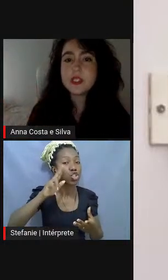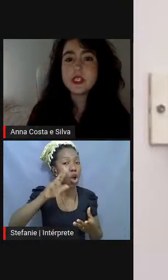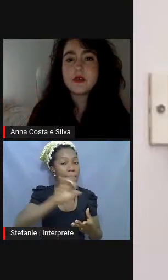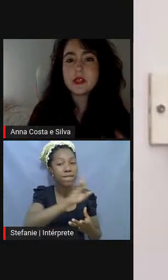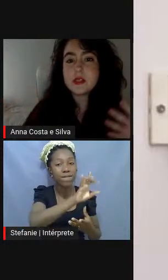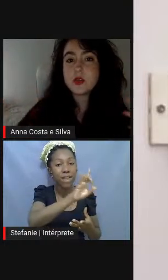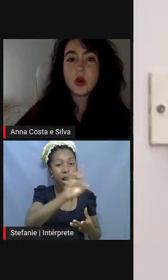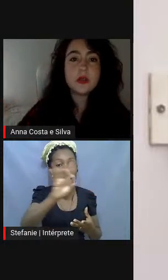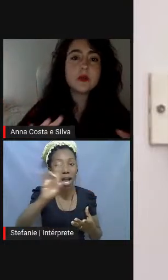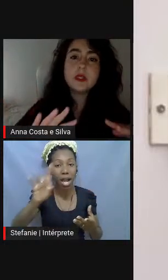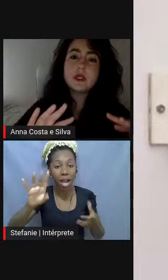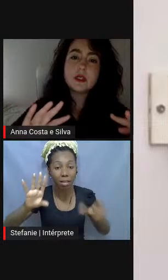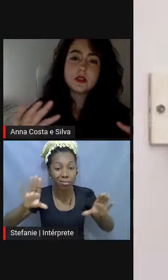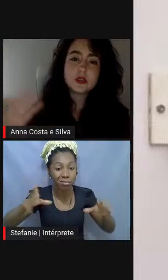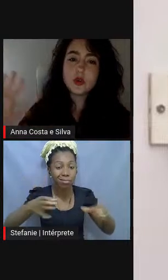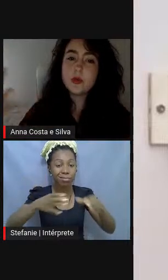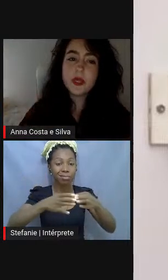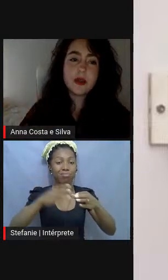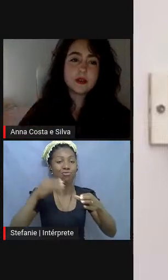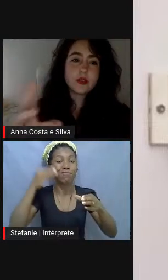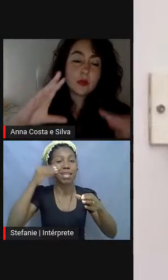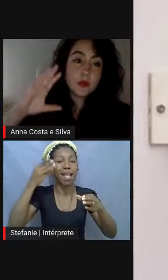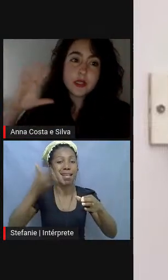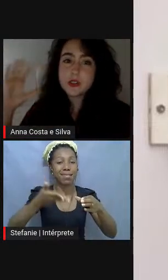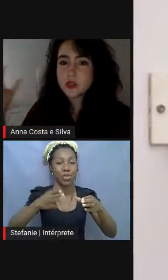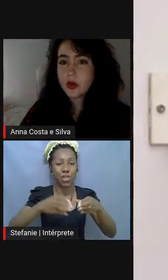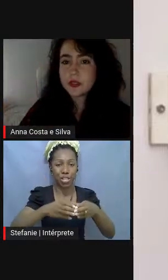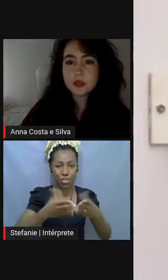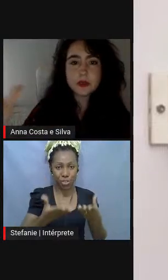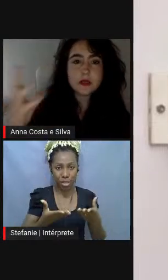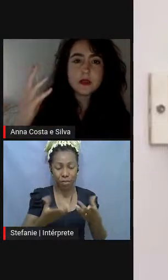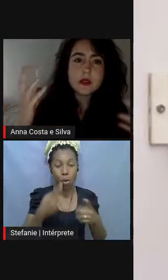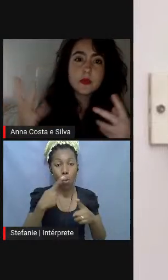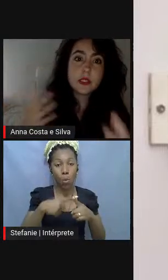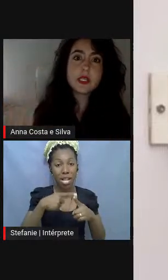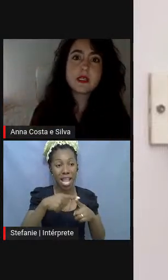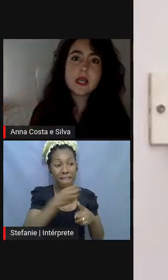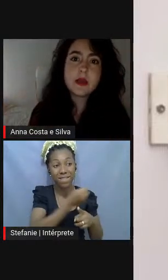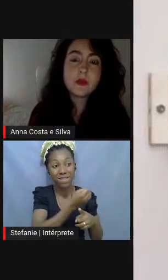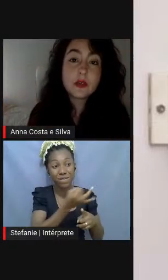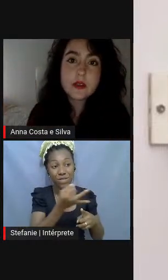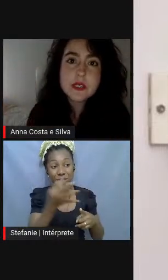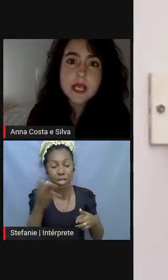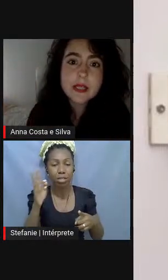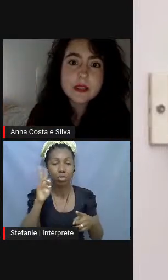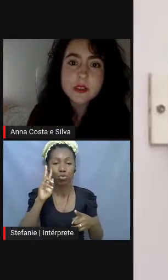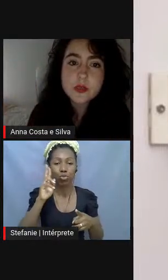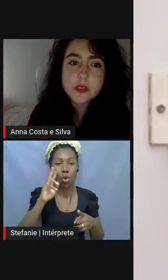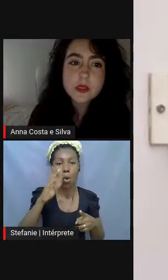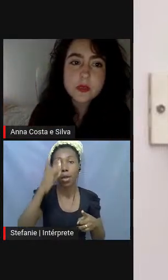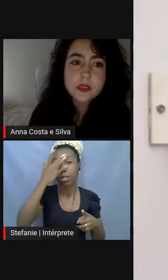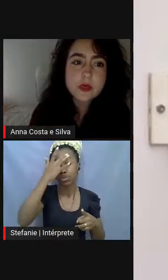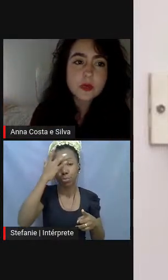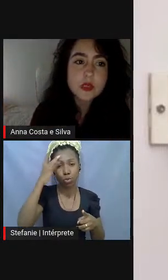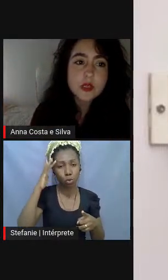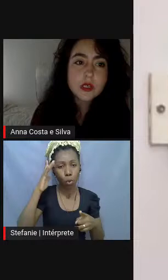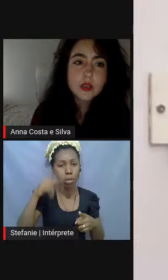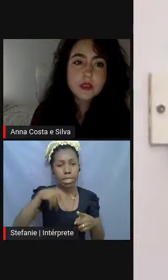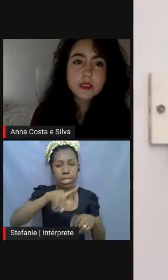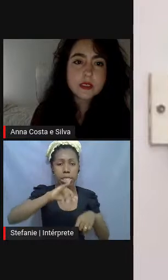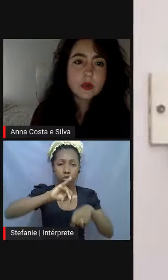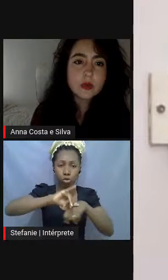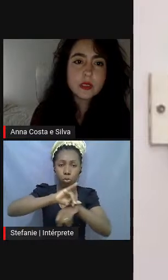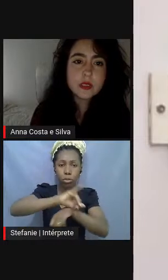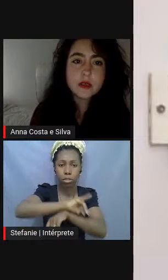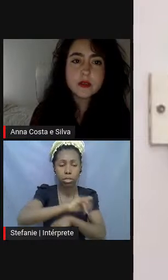experiência coletiva. Elas se tornam sobre... Sobre muitas histórias, sobre... Muita gente saía muito atravessada, assim, da exposição, pensando...